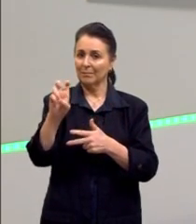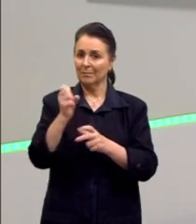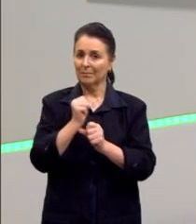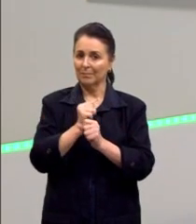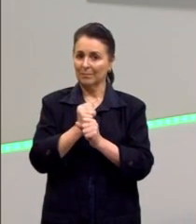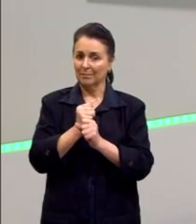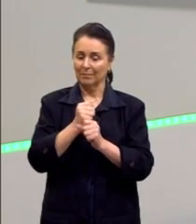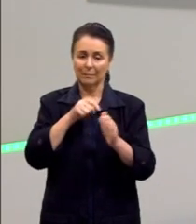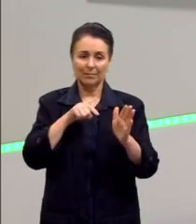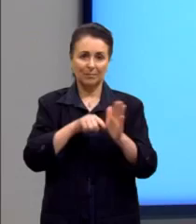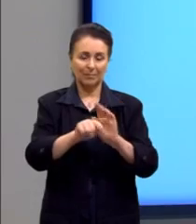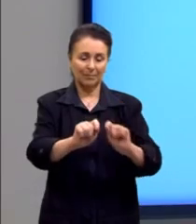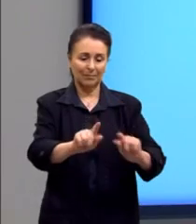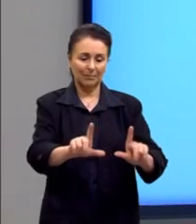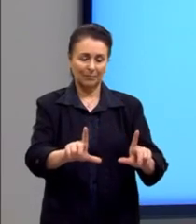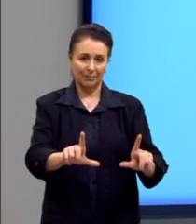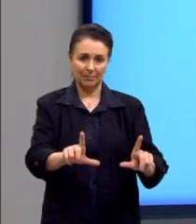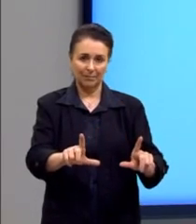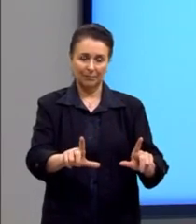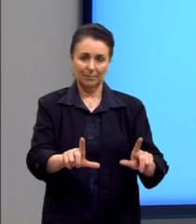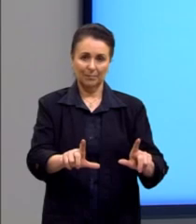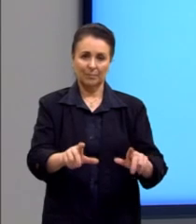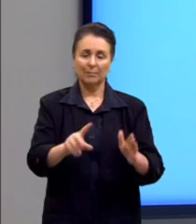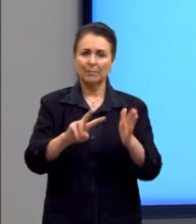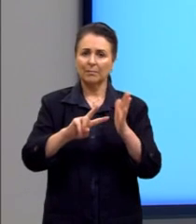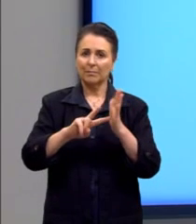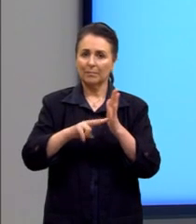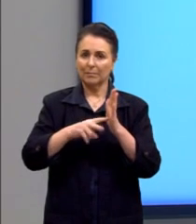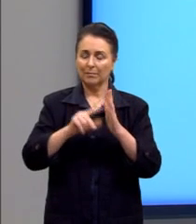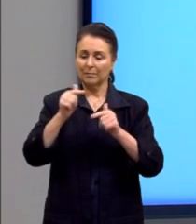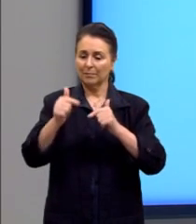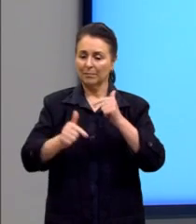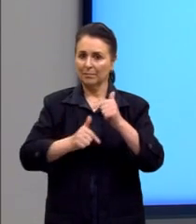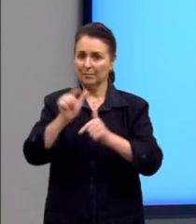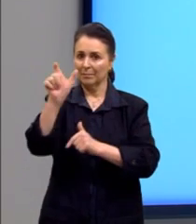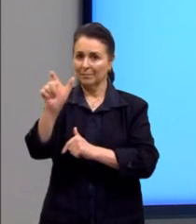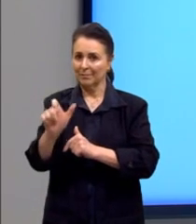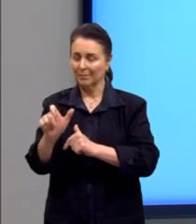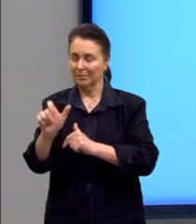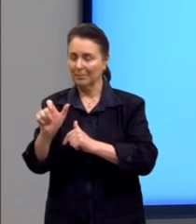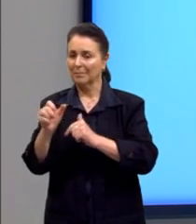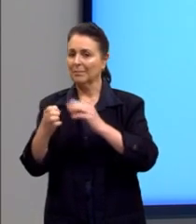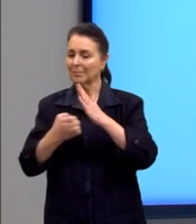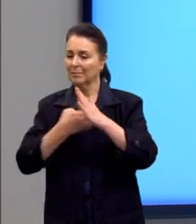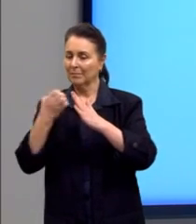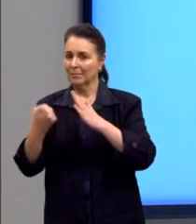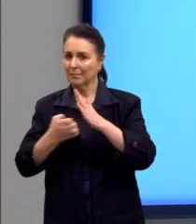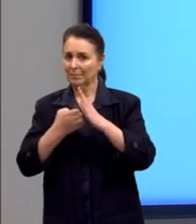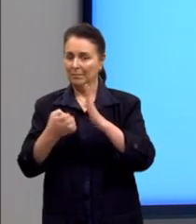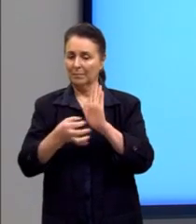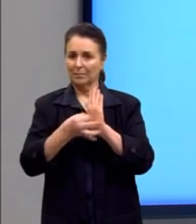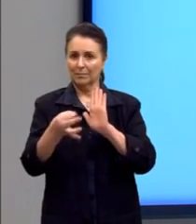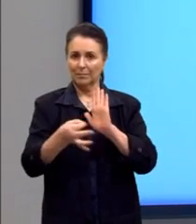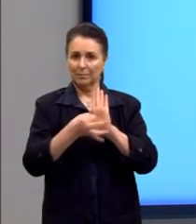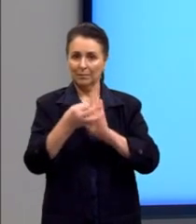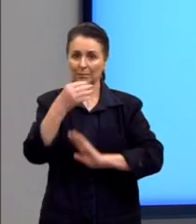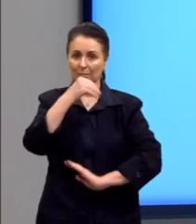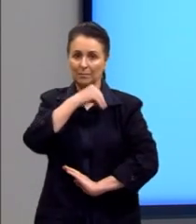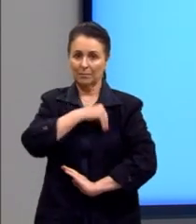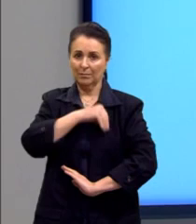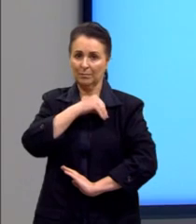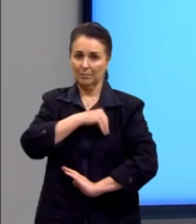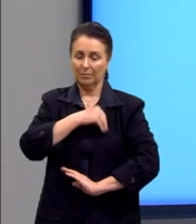nossa questão diz o seguinte. O sindicato de trabalhadores de uma empresa sugere que o piso salarial